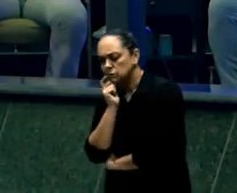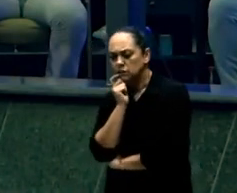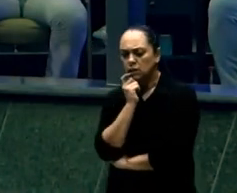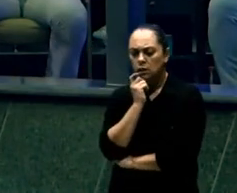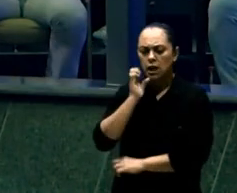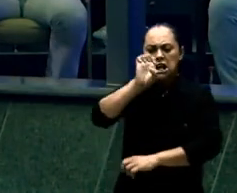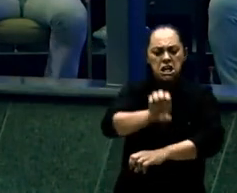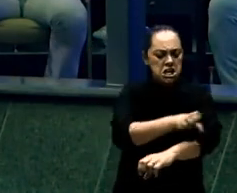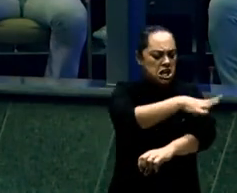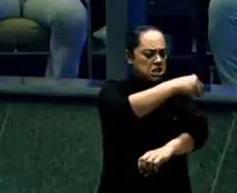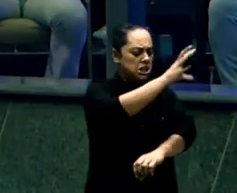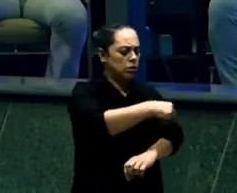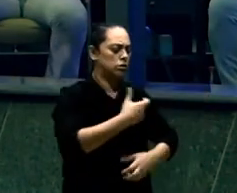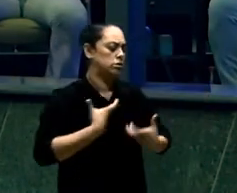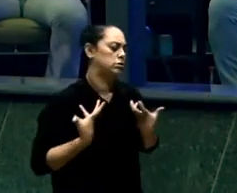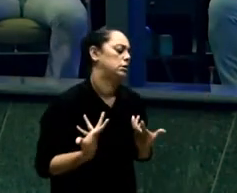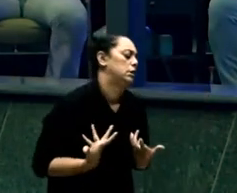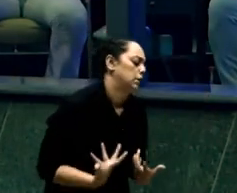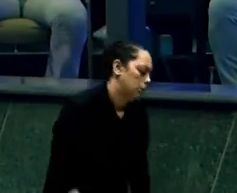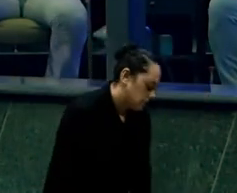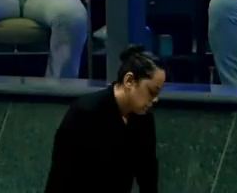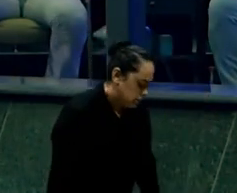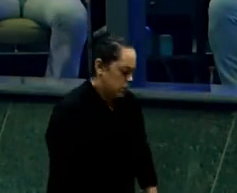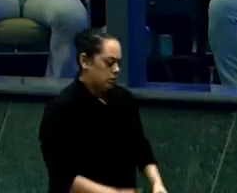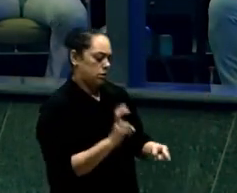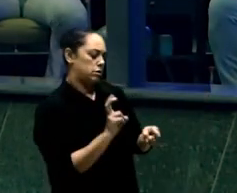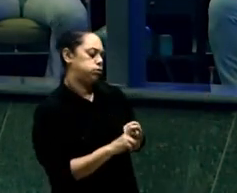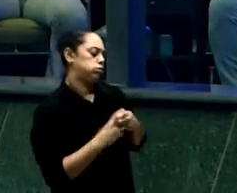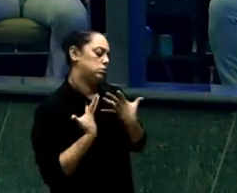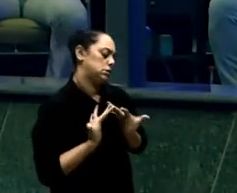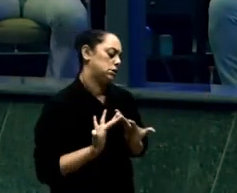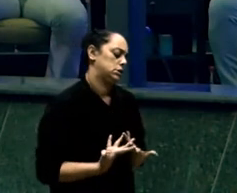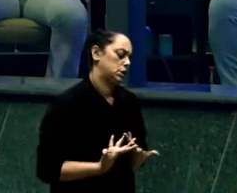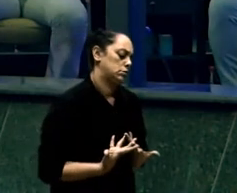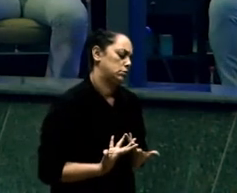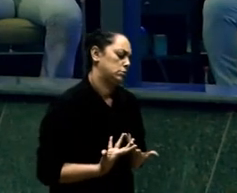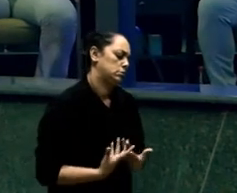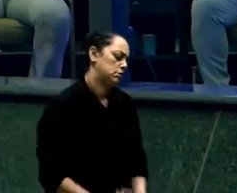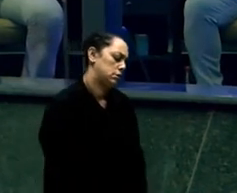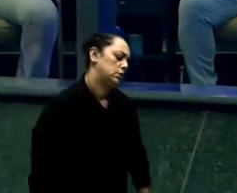ele vai seguindo O cheirinho Assim Já viu? O Isaú Vai assim E